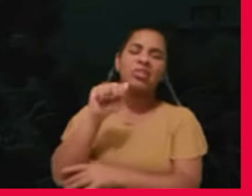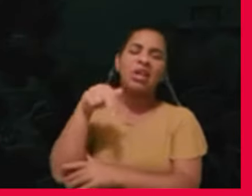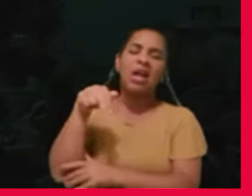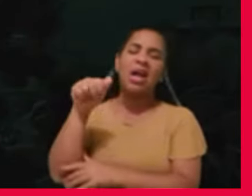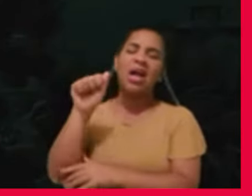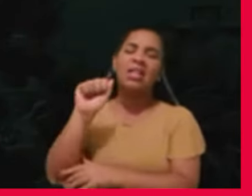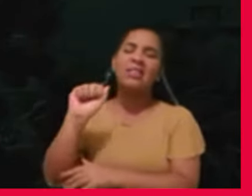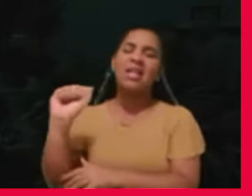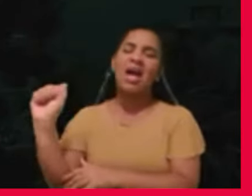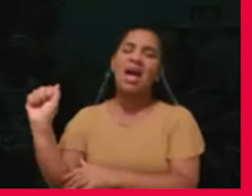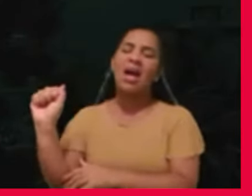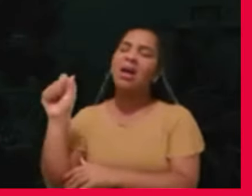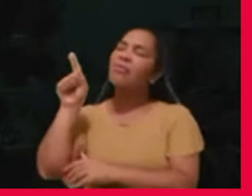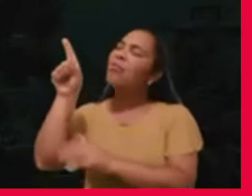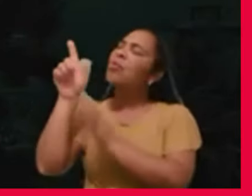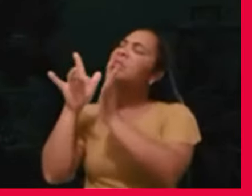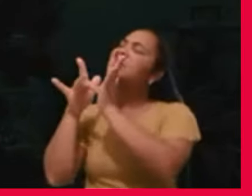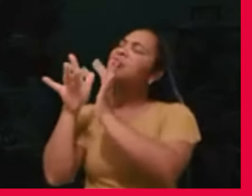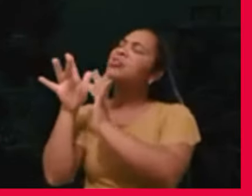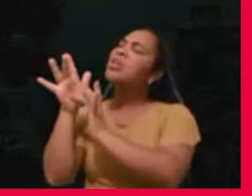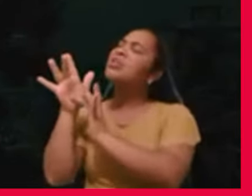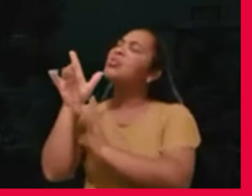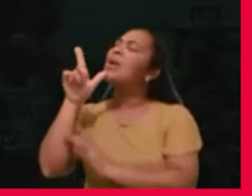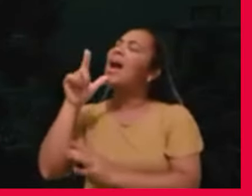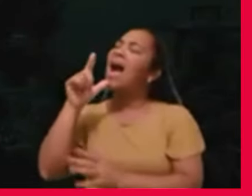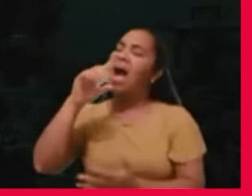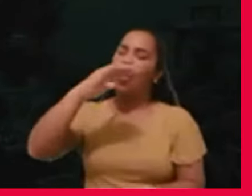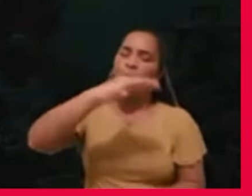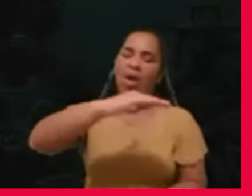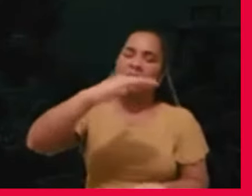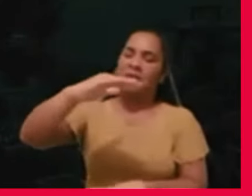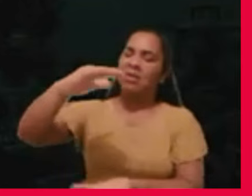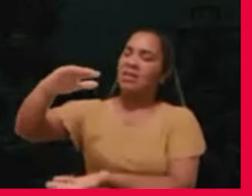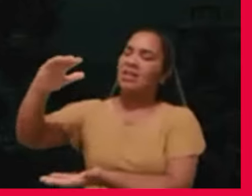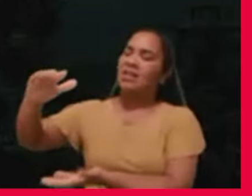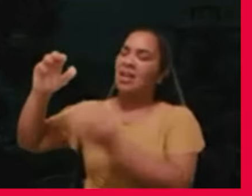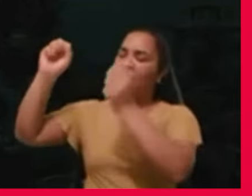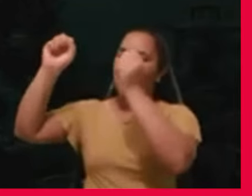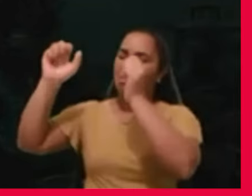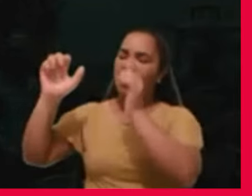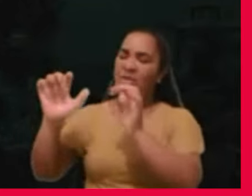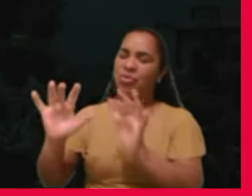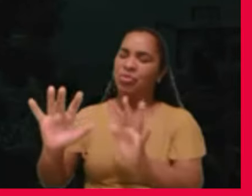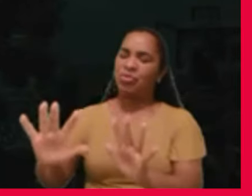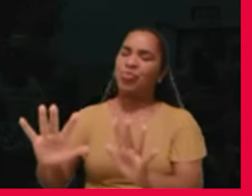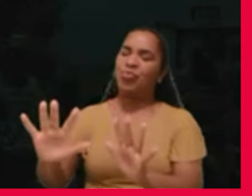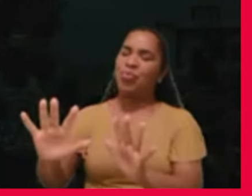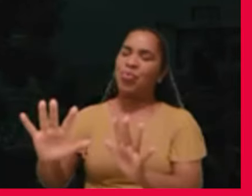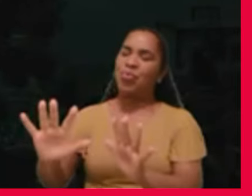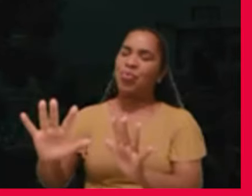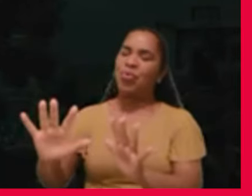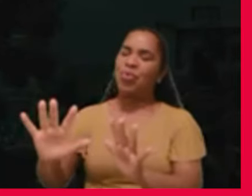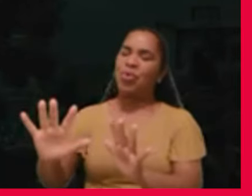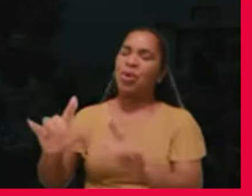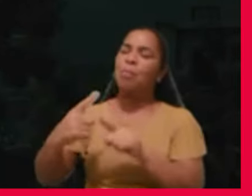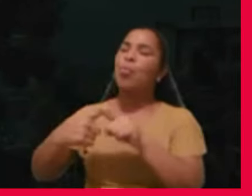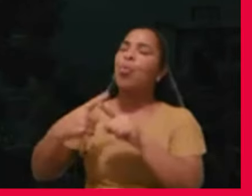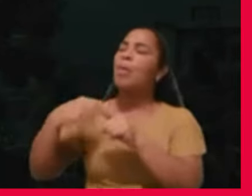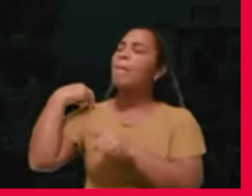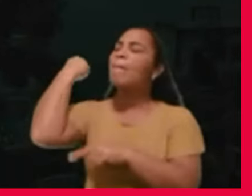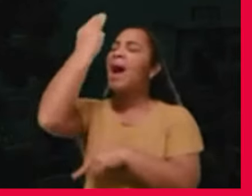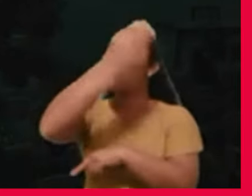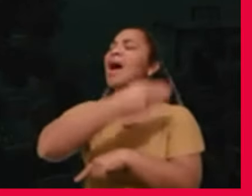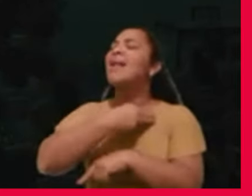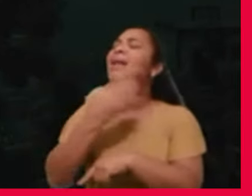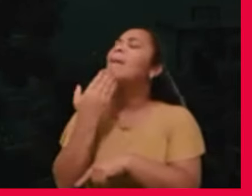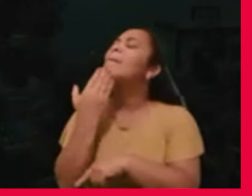que Maria te pediu para atender a festa dos noivos e